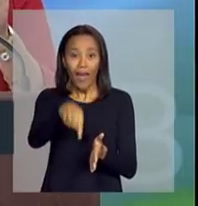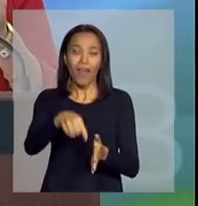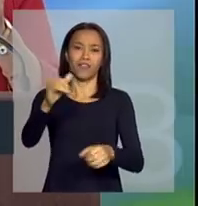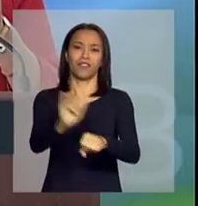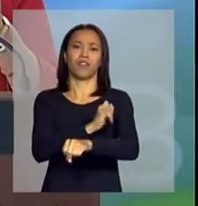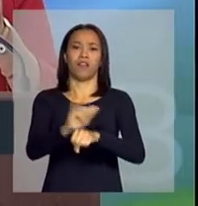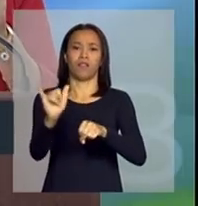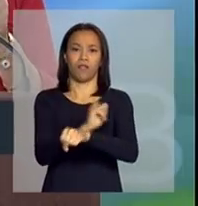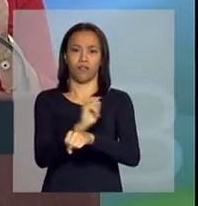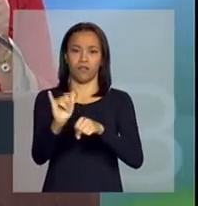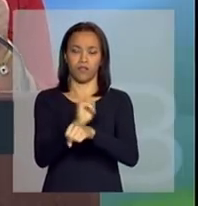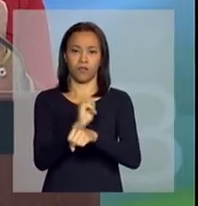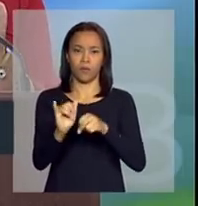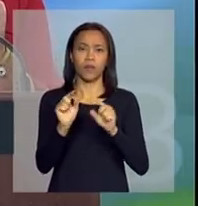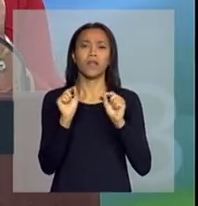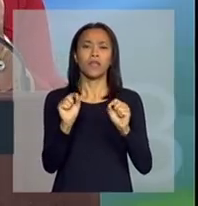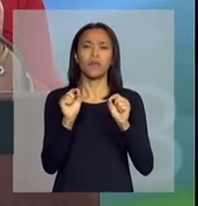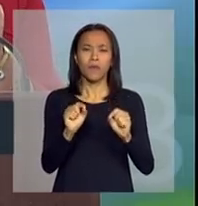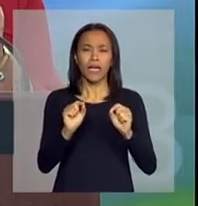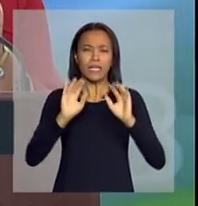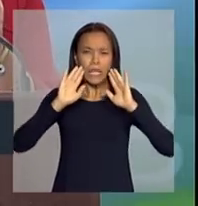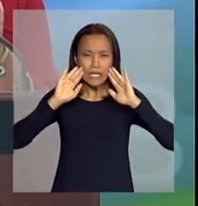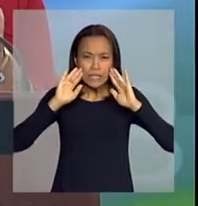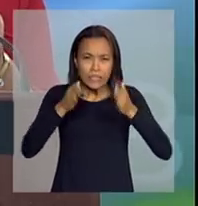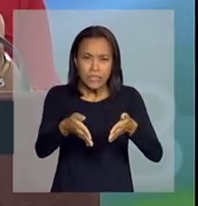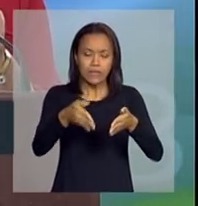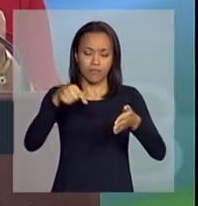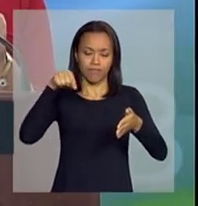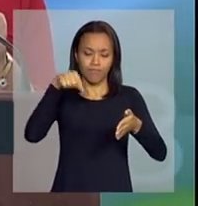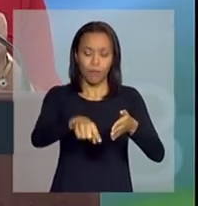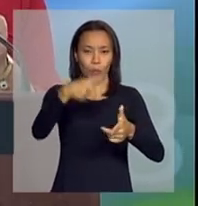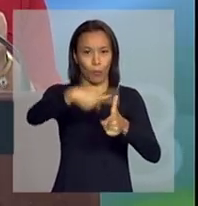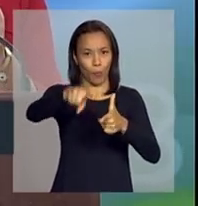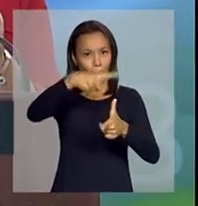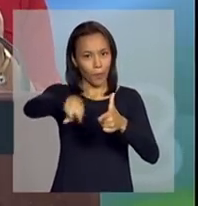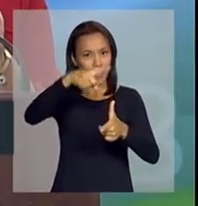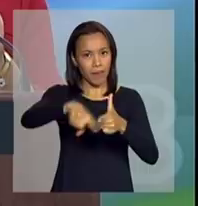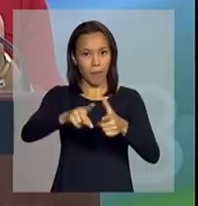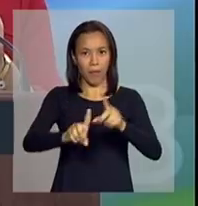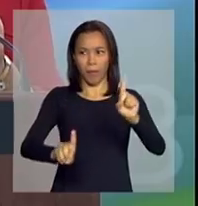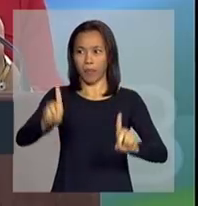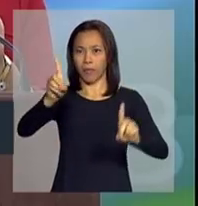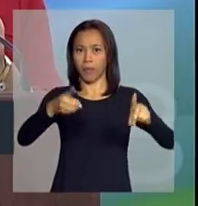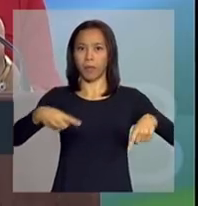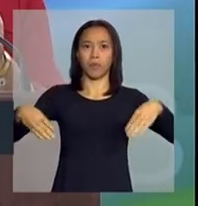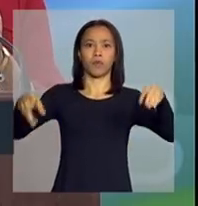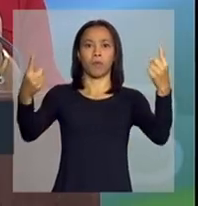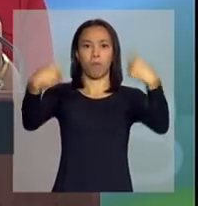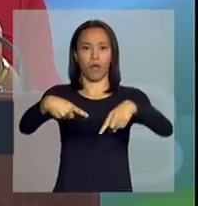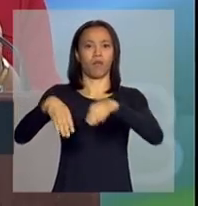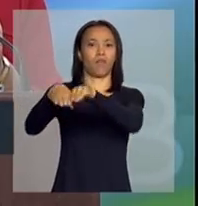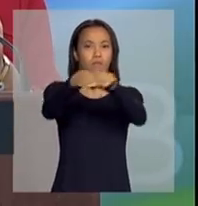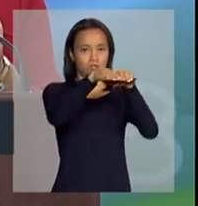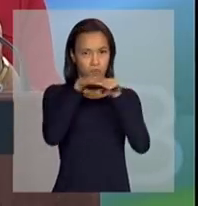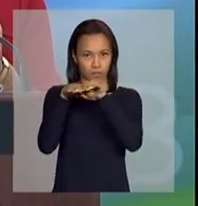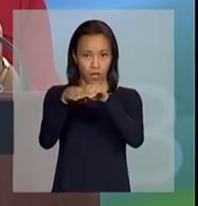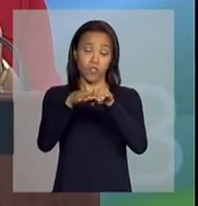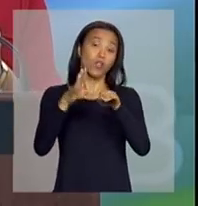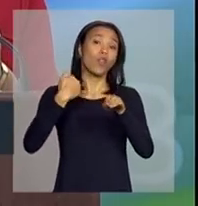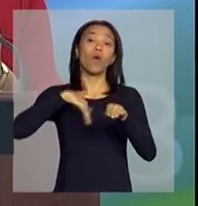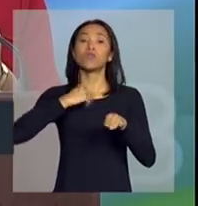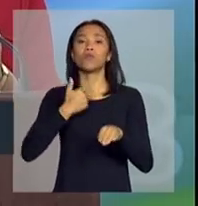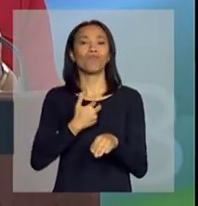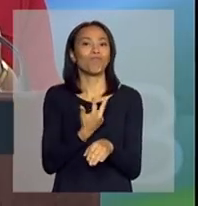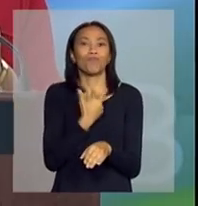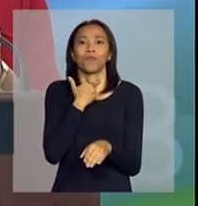no cerne do problema da competitividade. nós não podemos desenvolver nosso